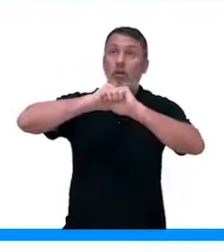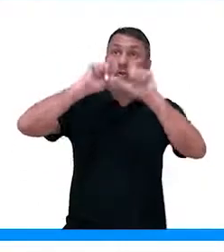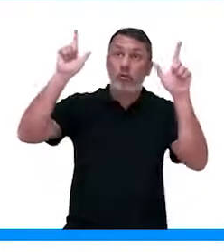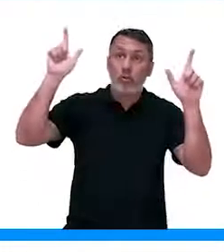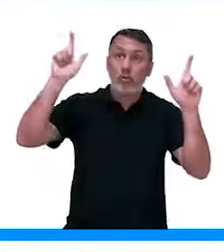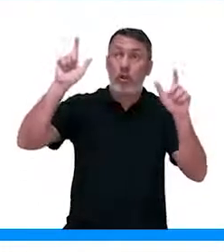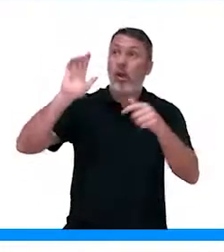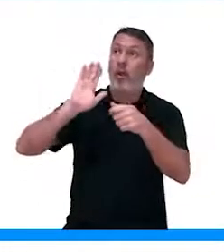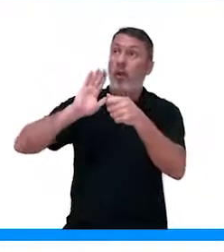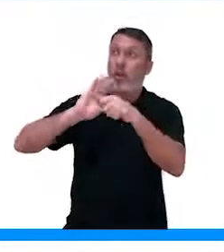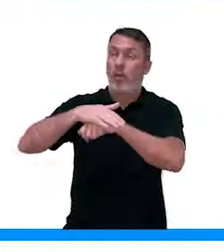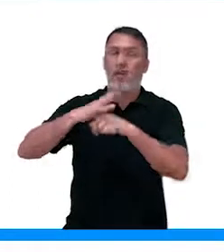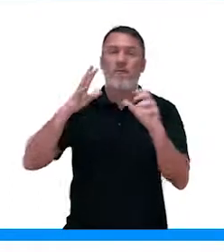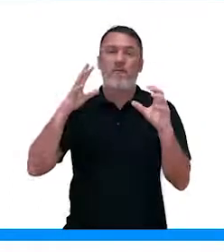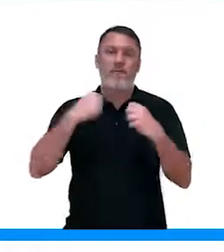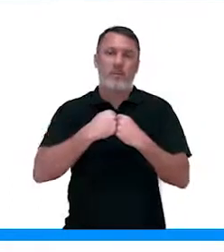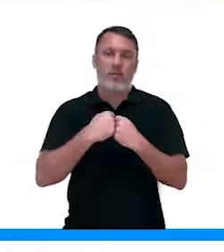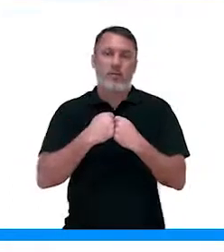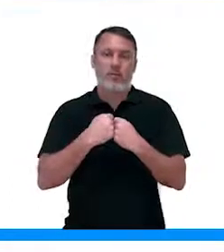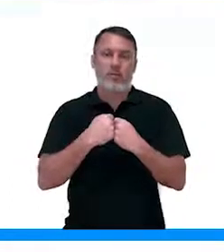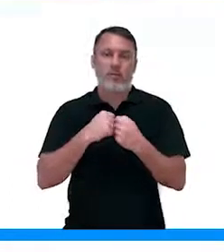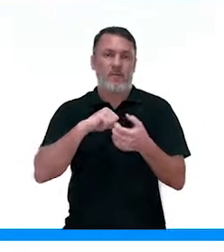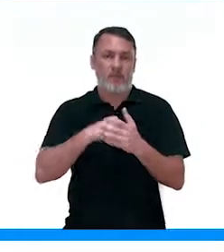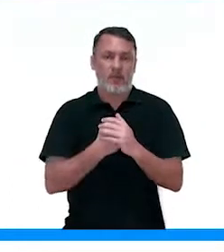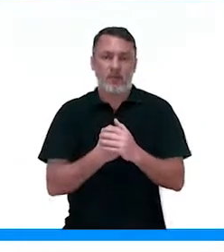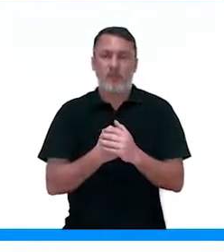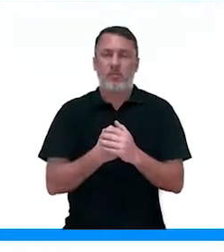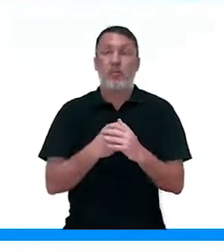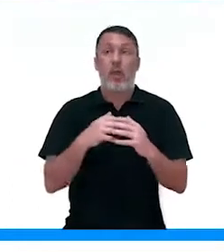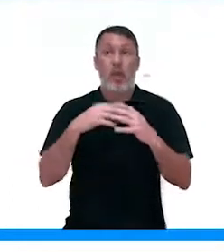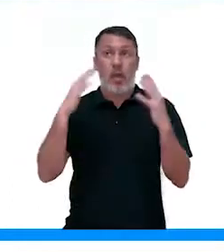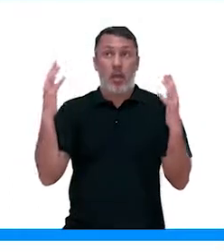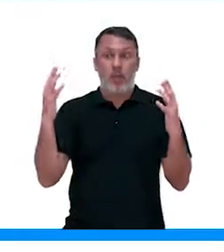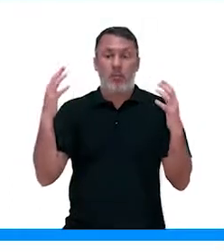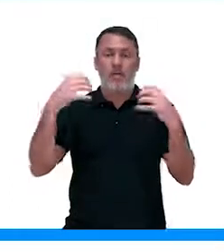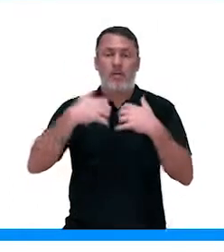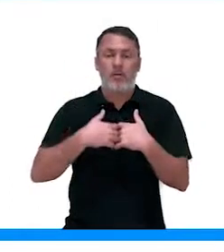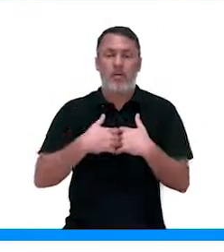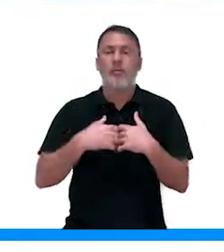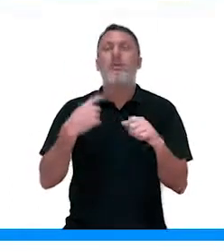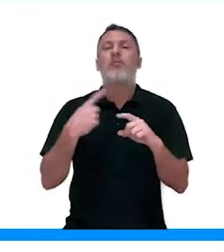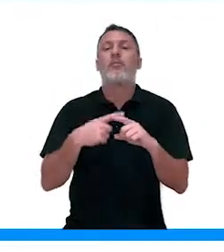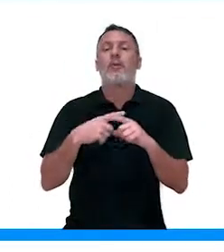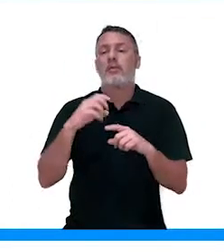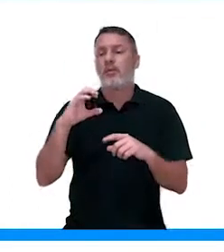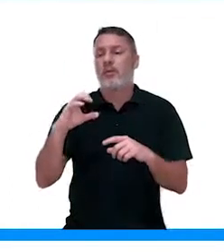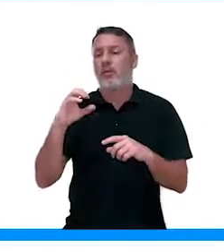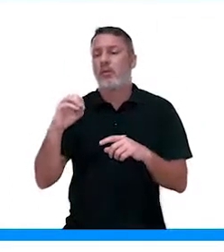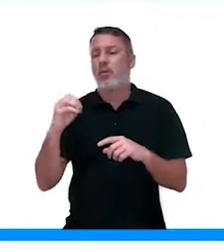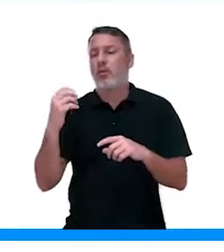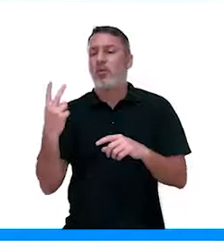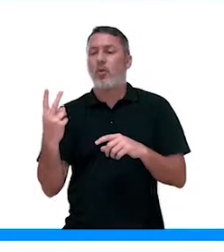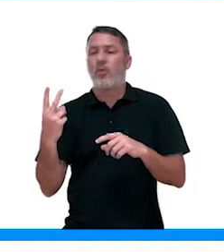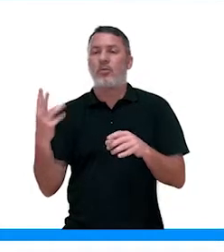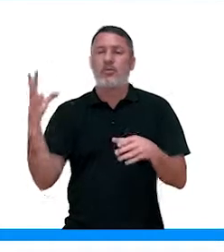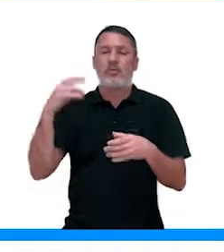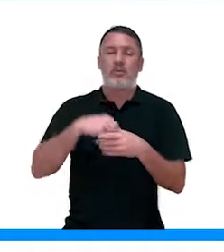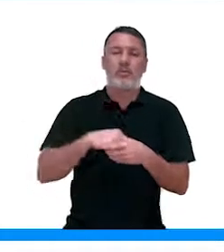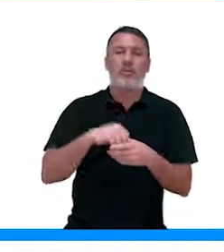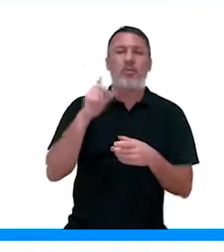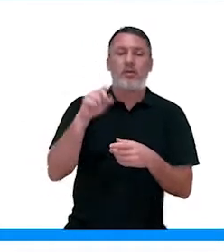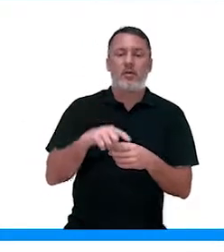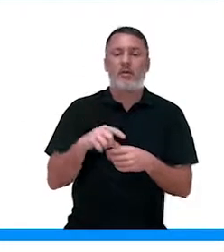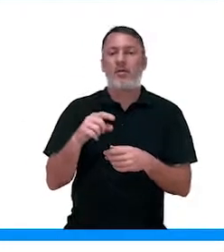e fechar durante a noite. Por que isso? Vai possibilitar a maior entrada de CO2 para a fotossíntese.